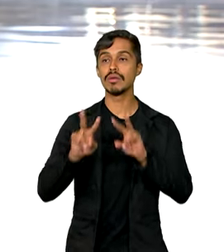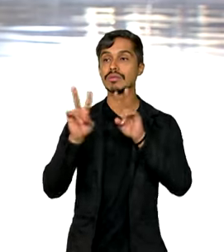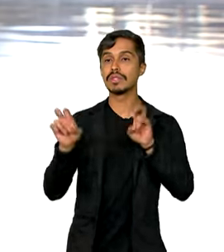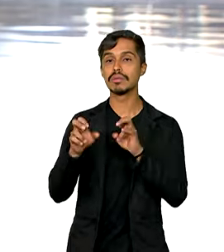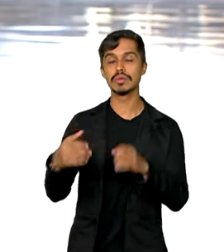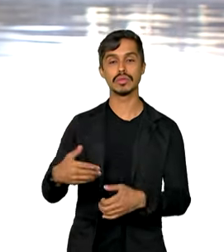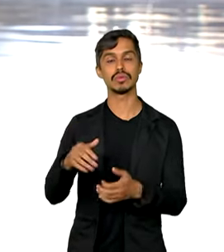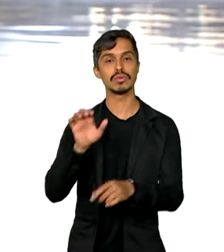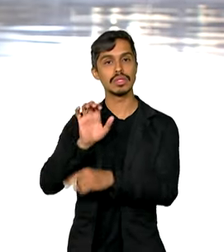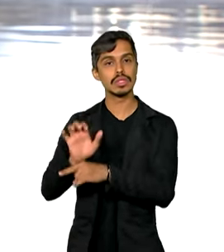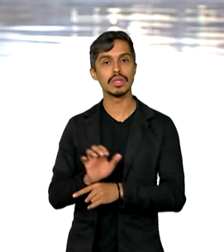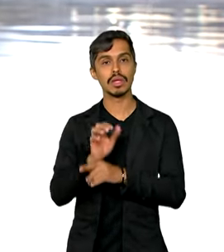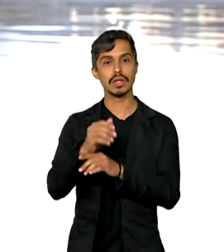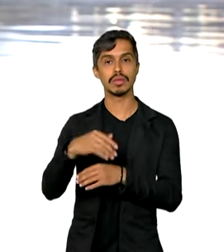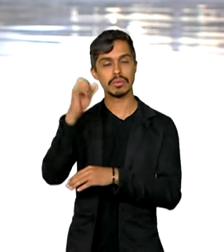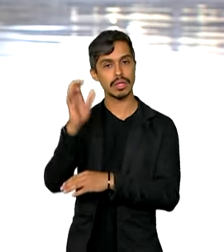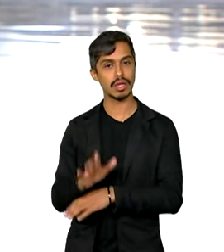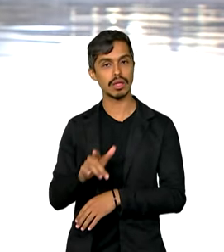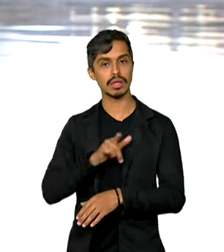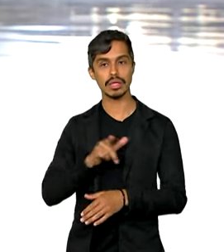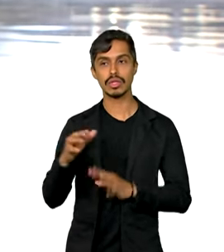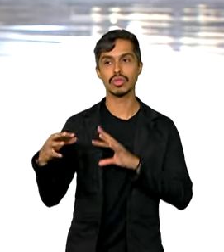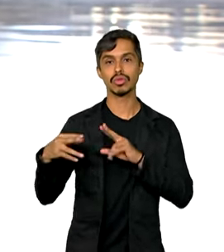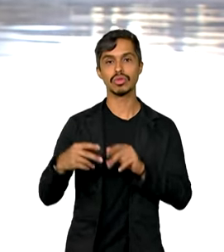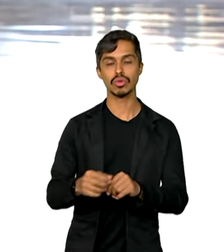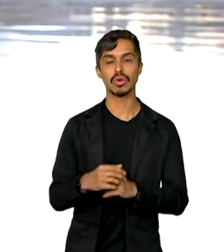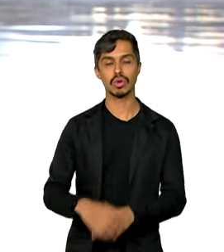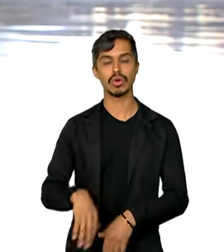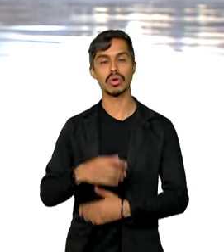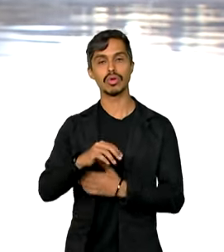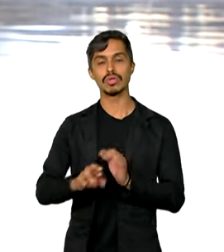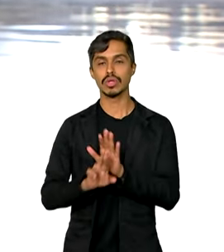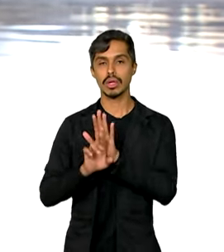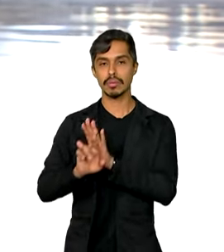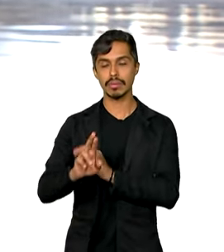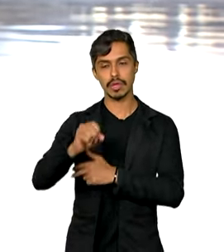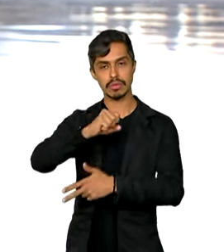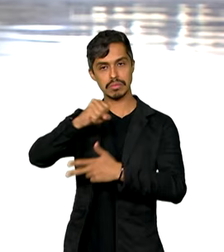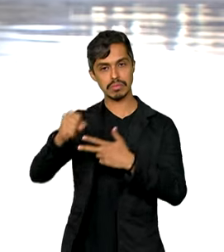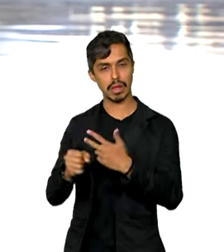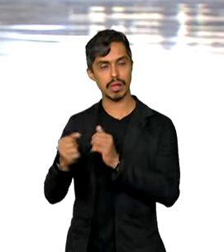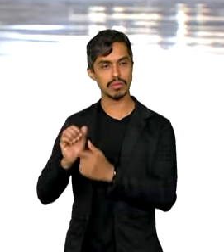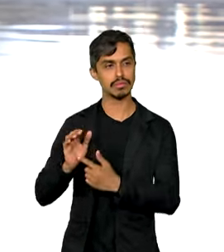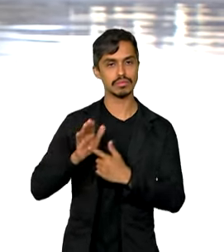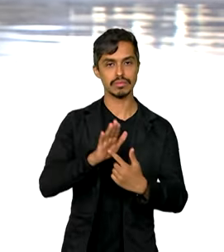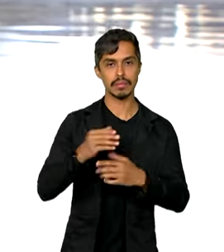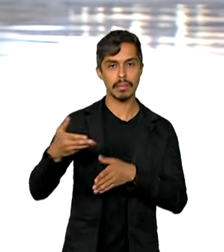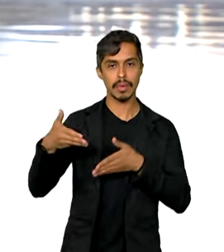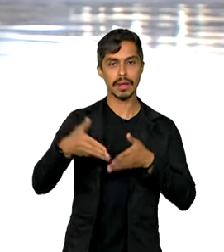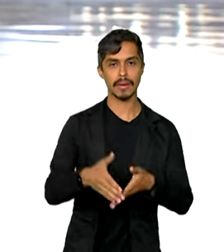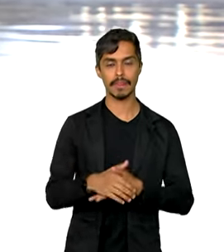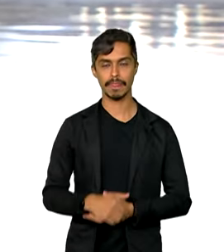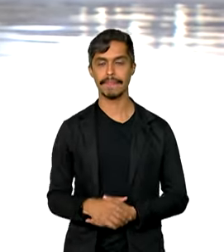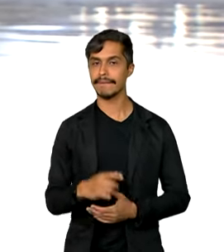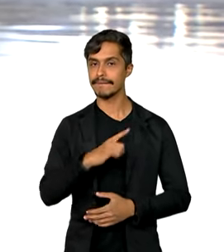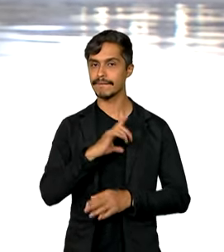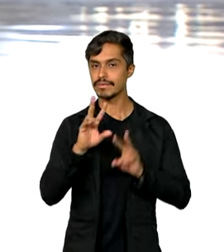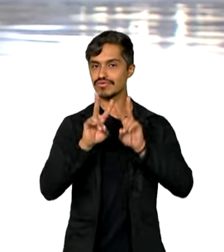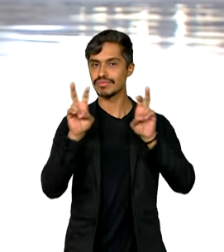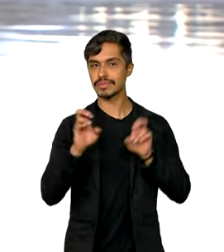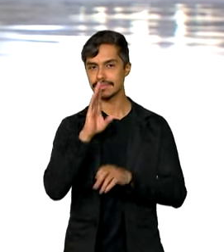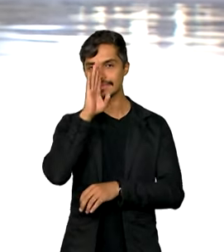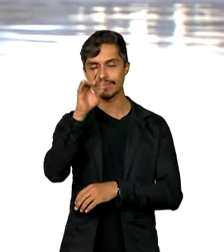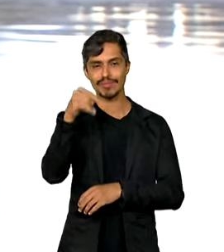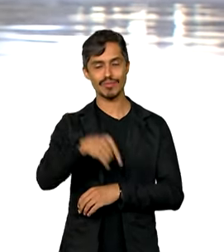com participação de todos os chefes de poderes. Ontem, as queimadas foram um assunto central de várias reuniões aqui no